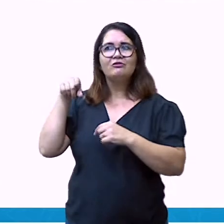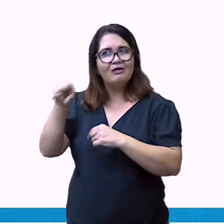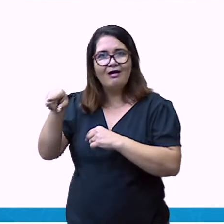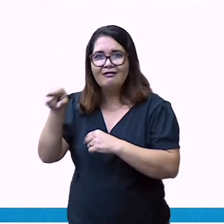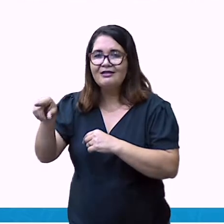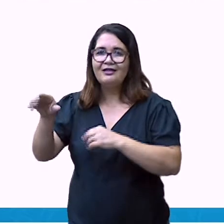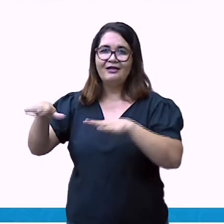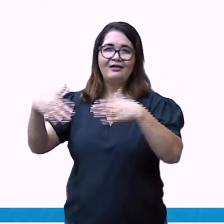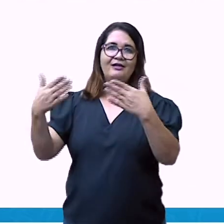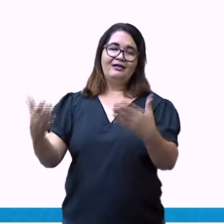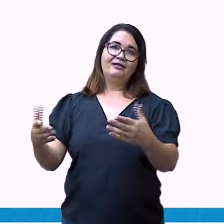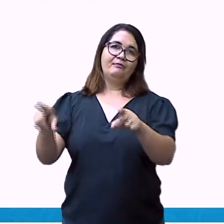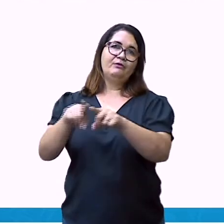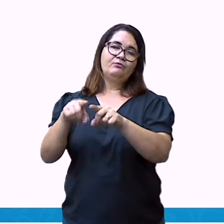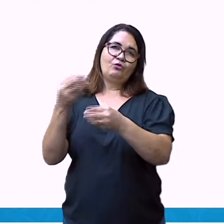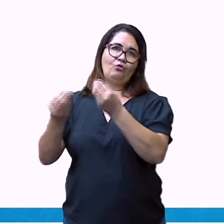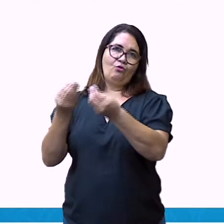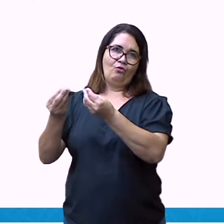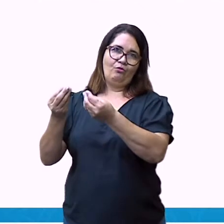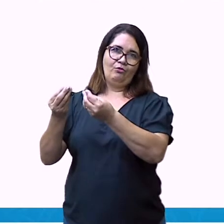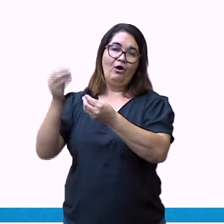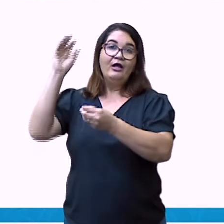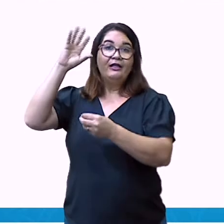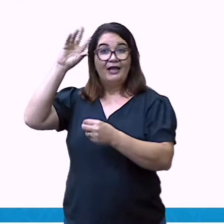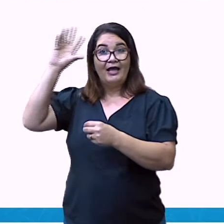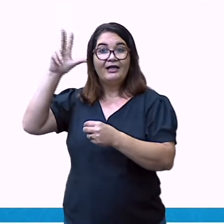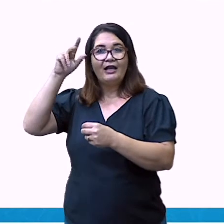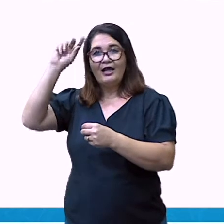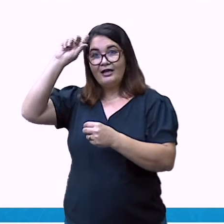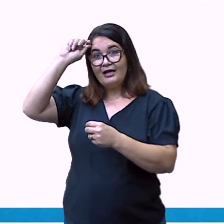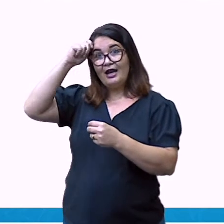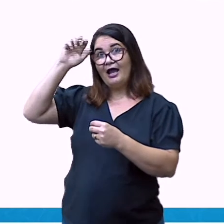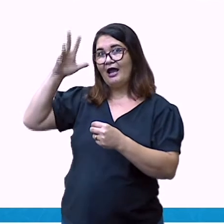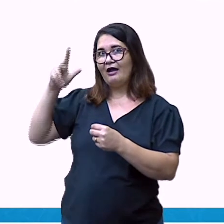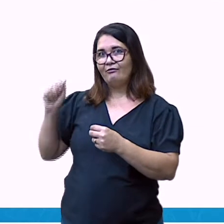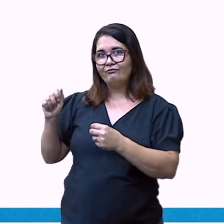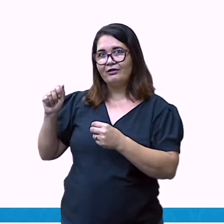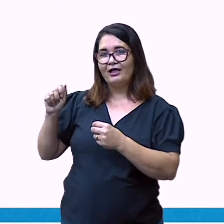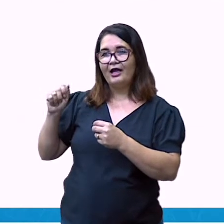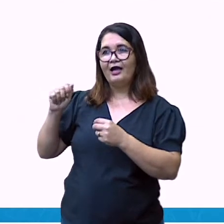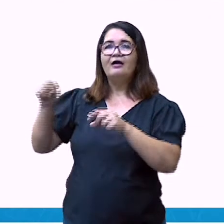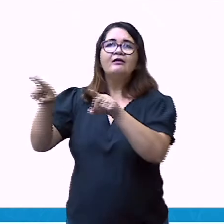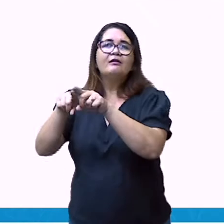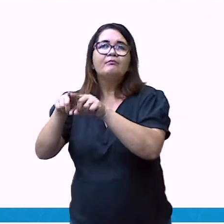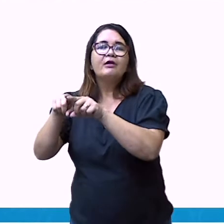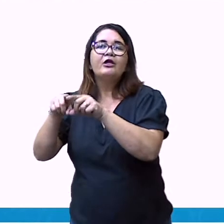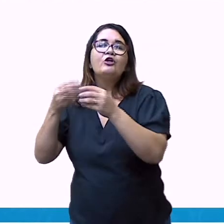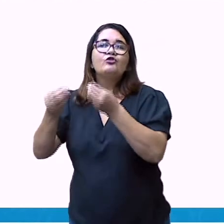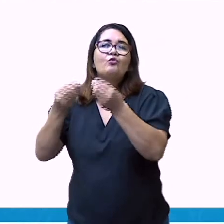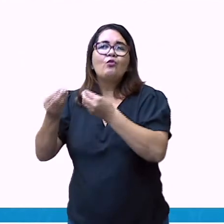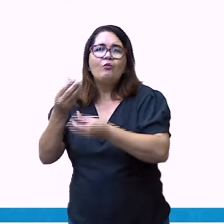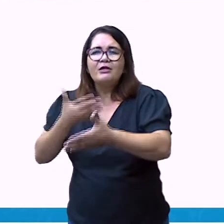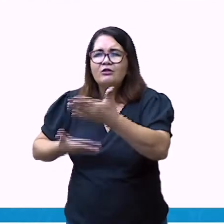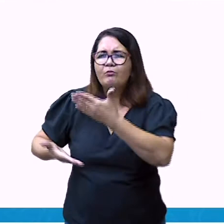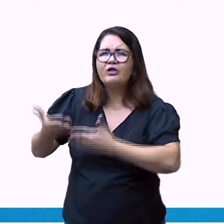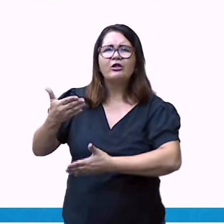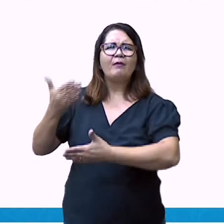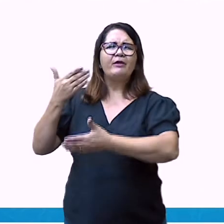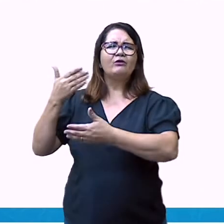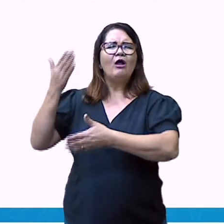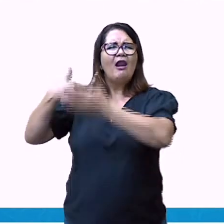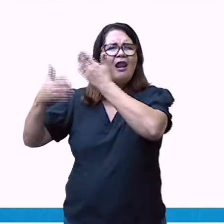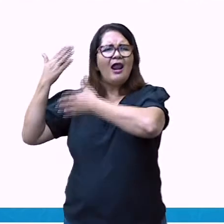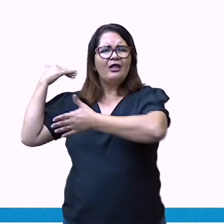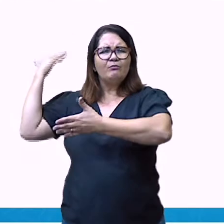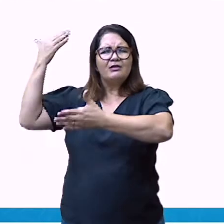centro da cultura afro-brasileira. Primeira capital americana portuguesa que corresponde ao